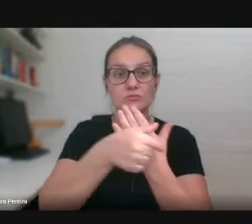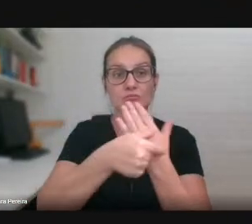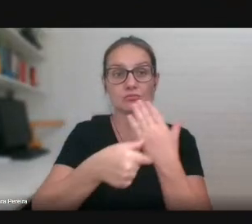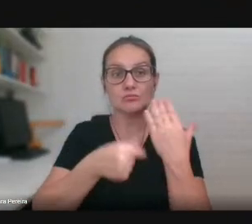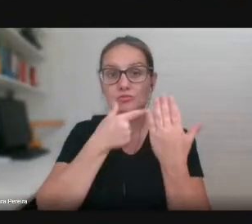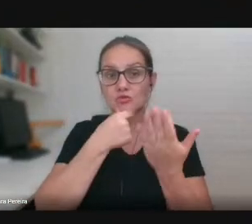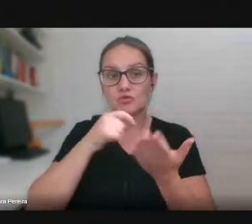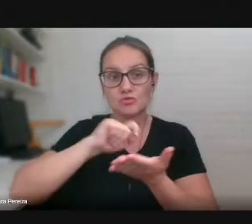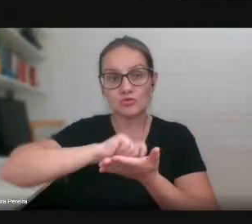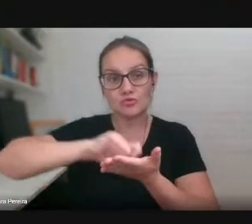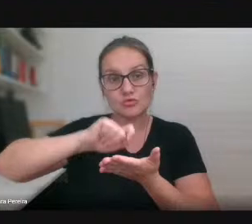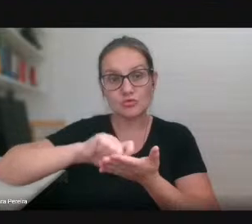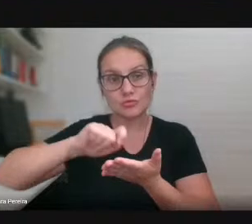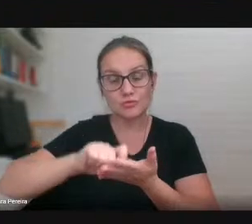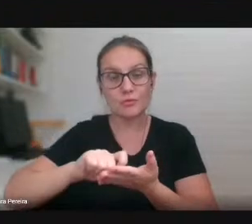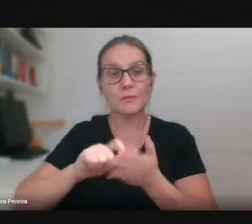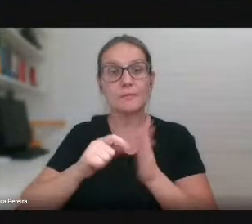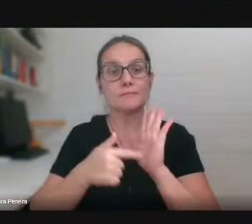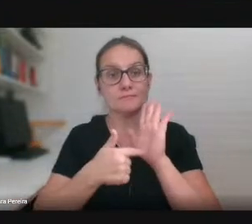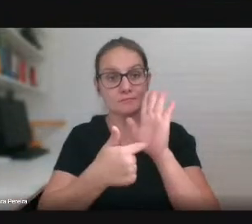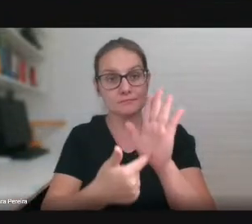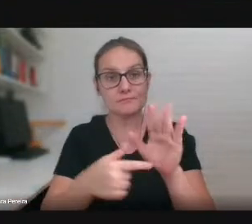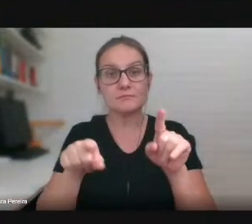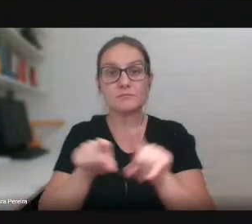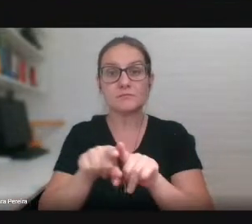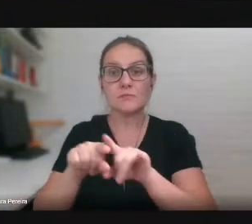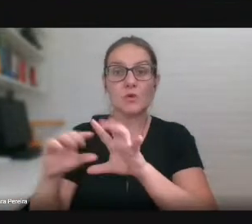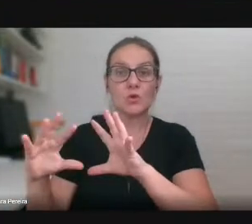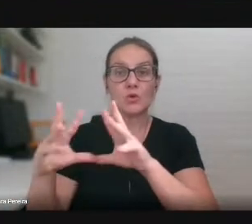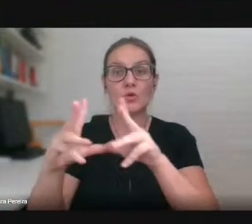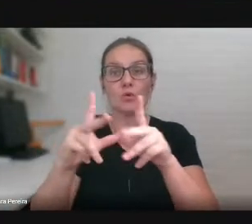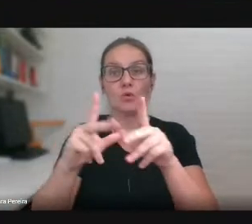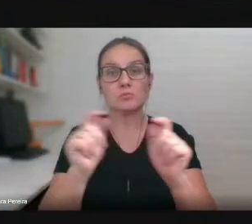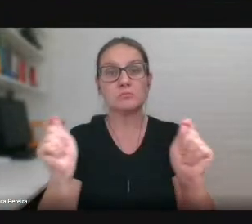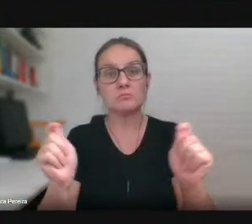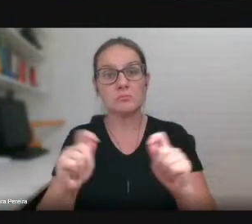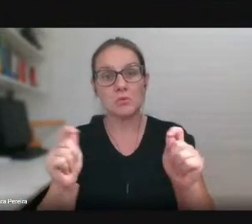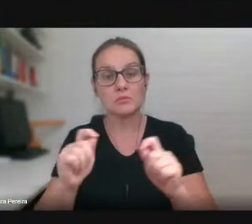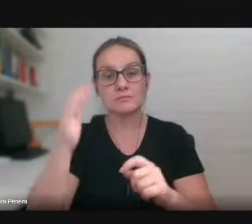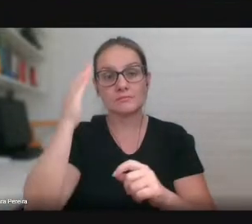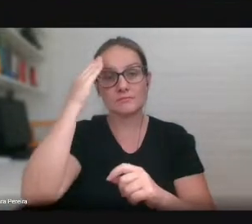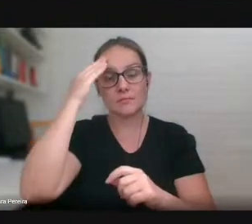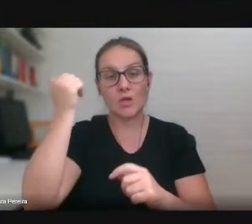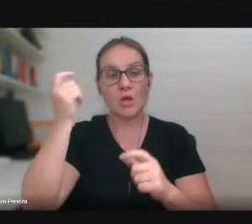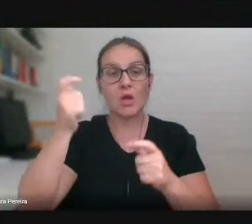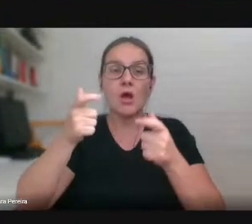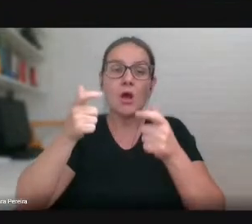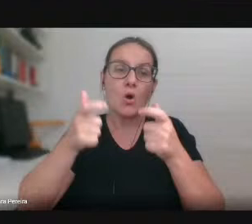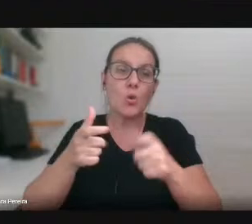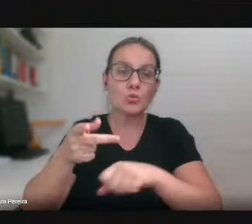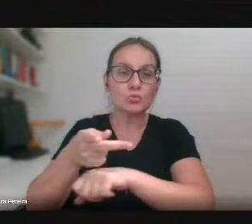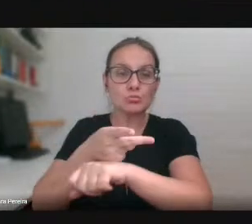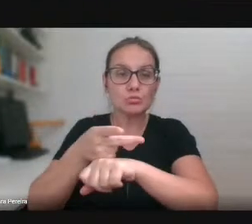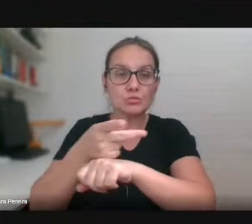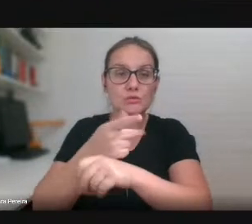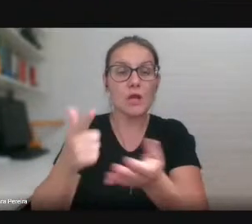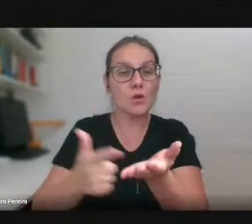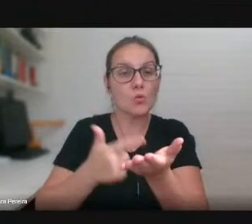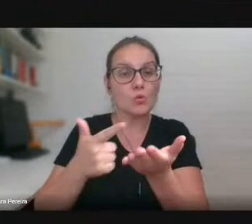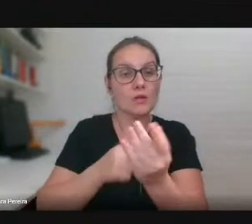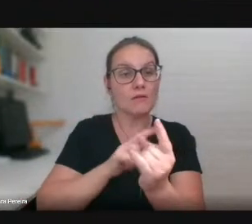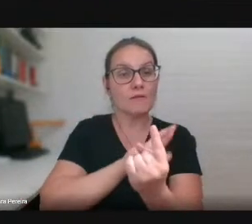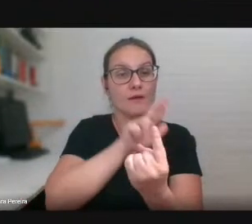né, dos autores, quando for o caso, para que todos também possam saber onde buscar essas referências, onde